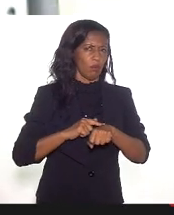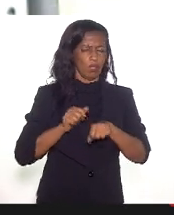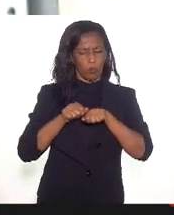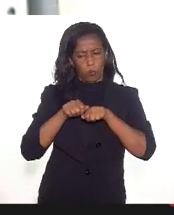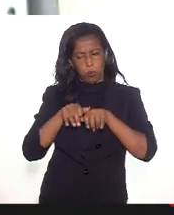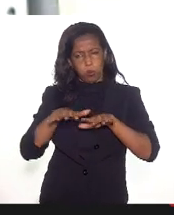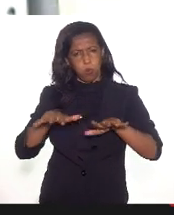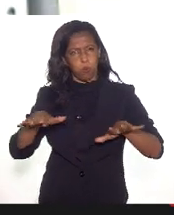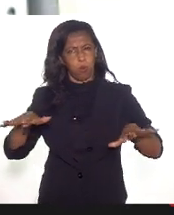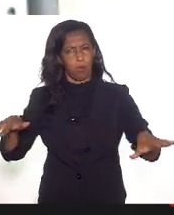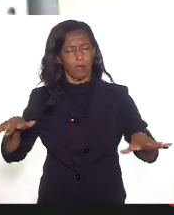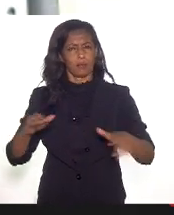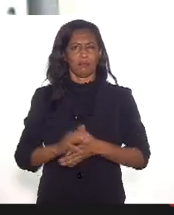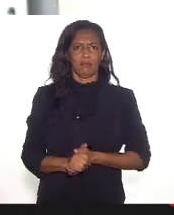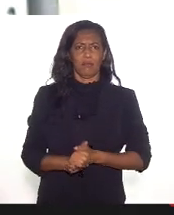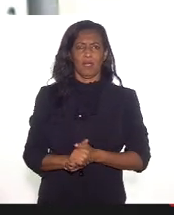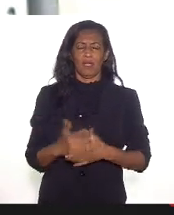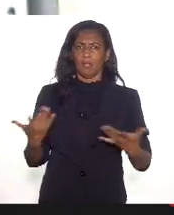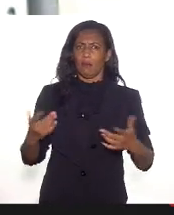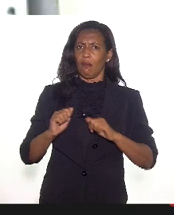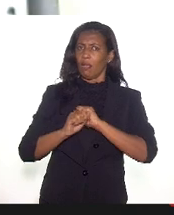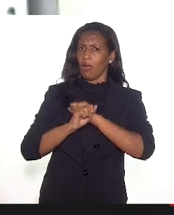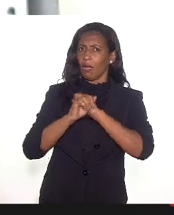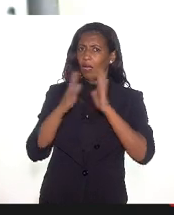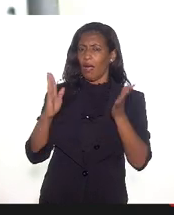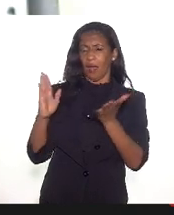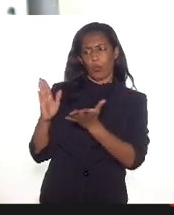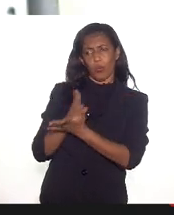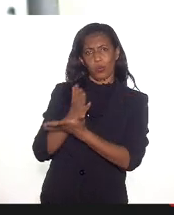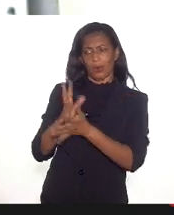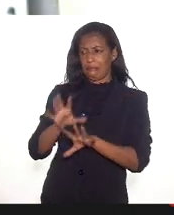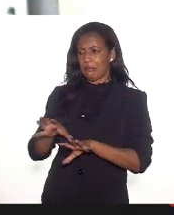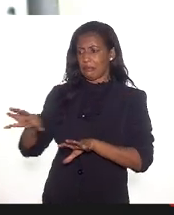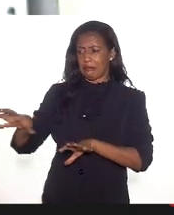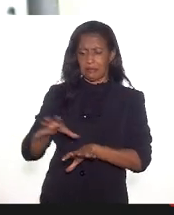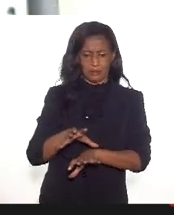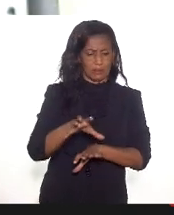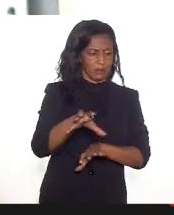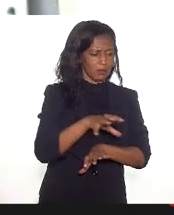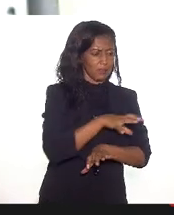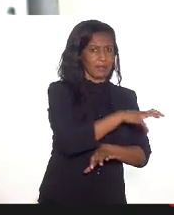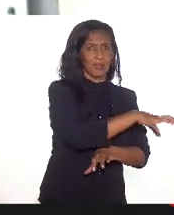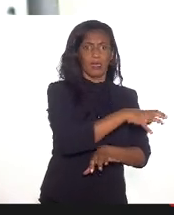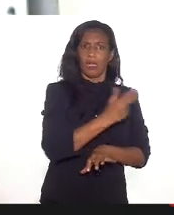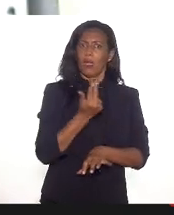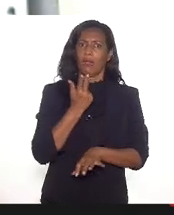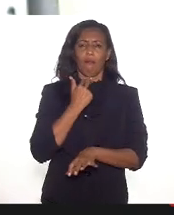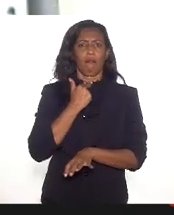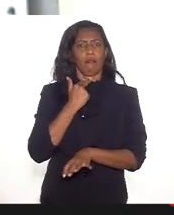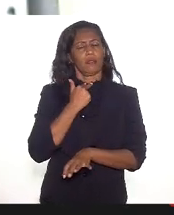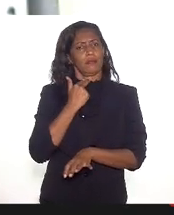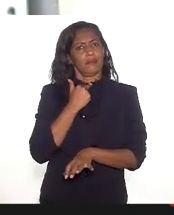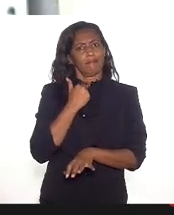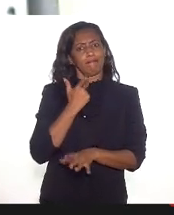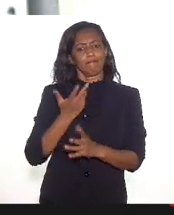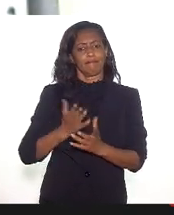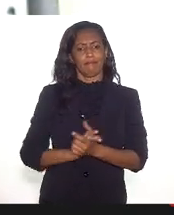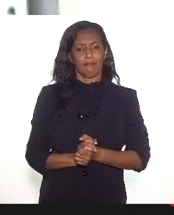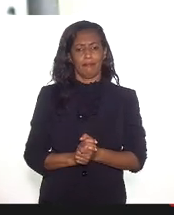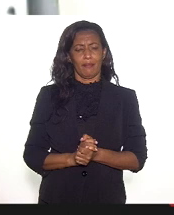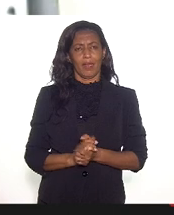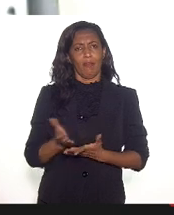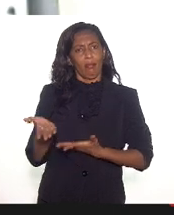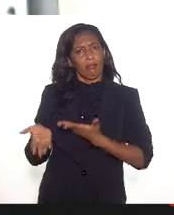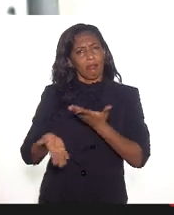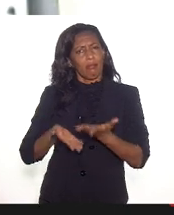evidente, porque alguns desses setores não puderam se